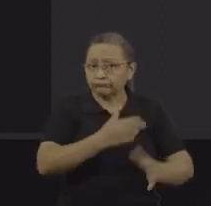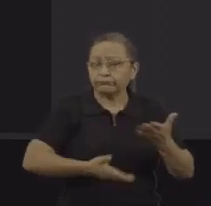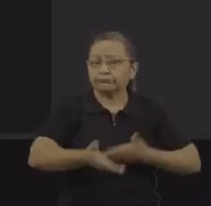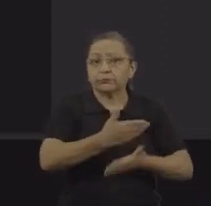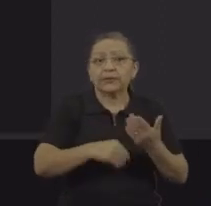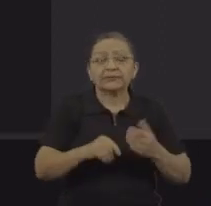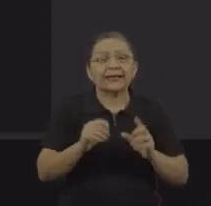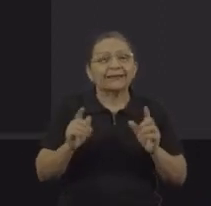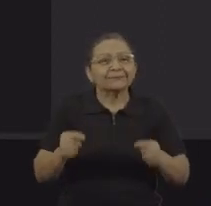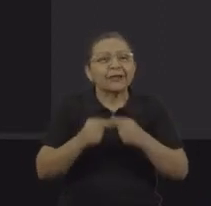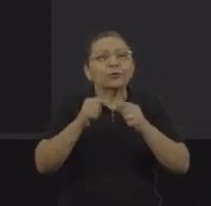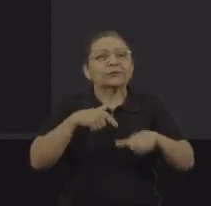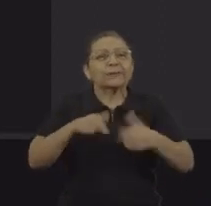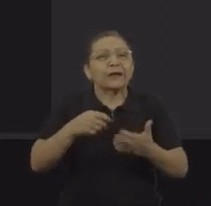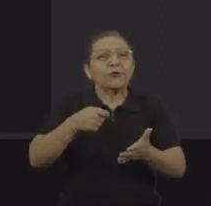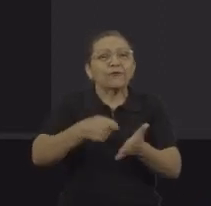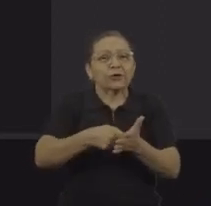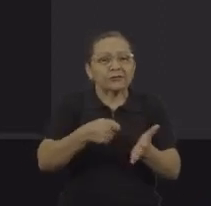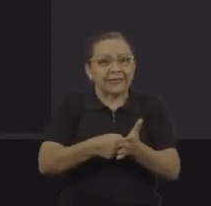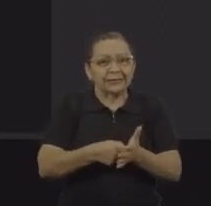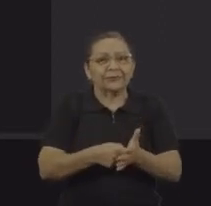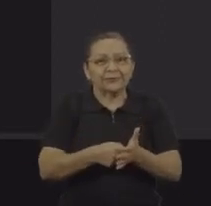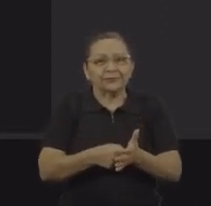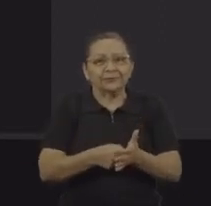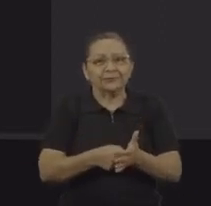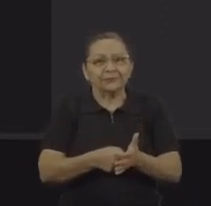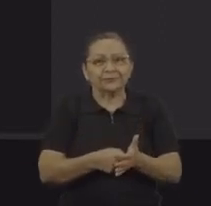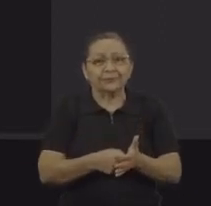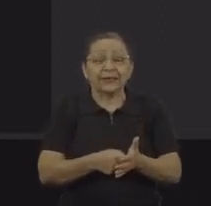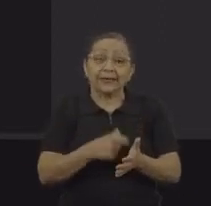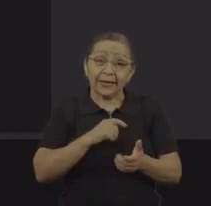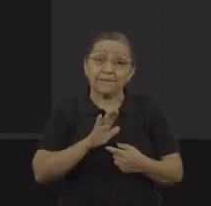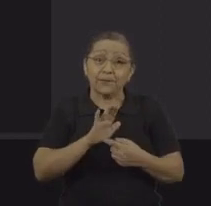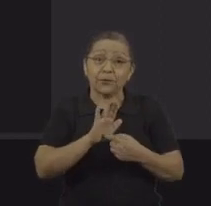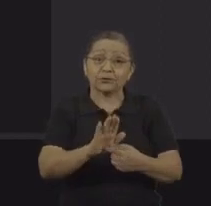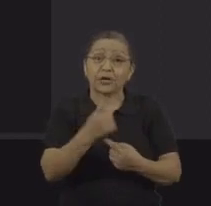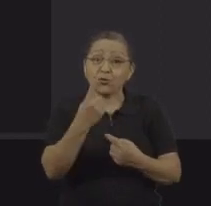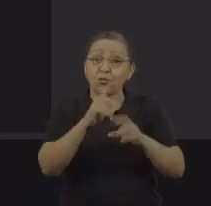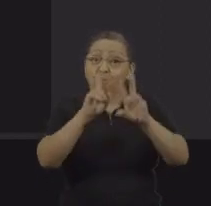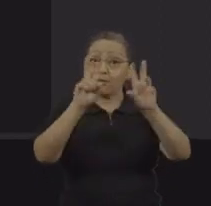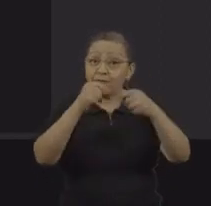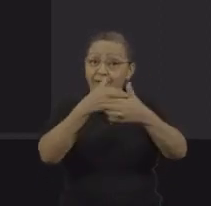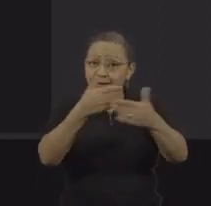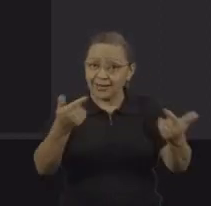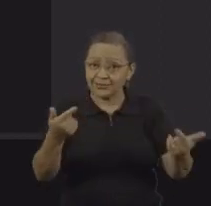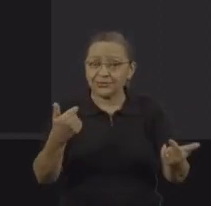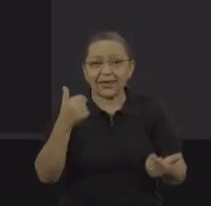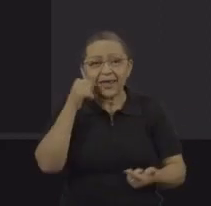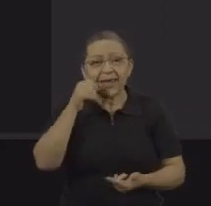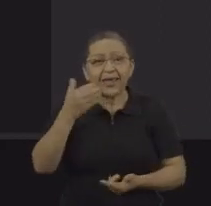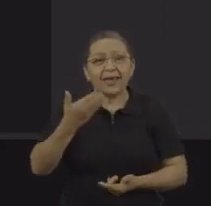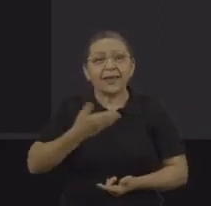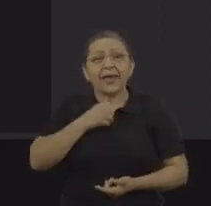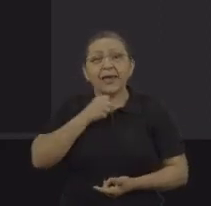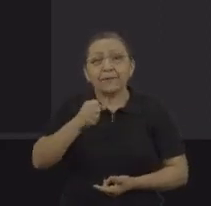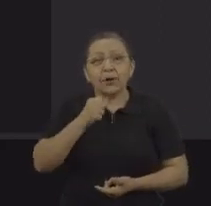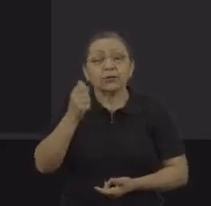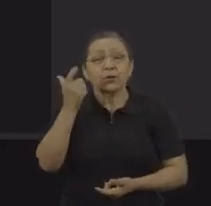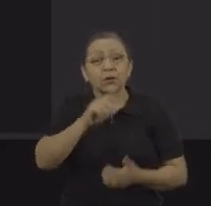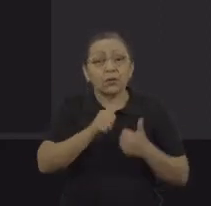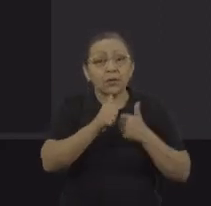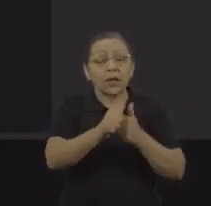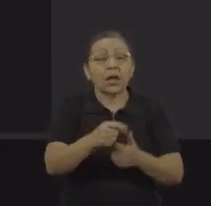trabalho forçado. Antes de passar para a questão da servidão por dívida, eu queria trazer um caso, que a Repórter Brasil acompanhou, de uma empregada